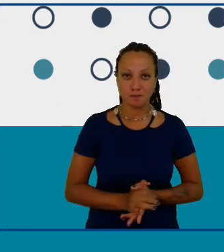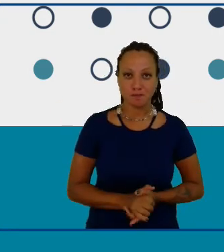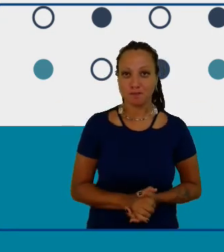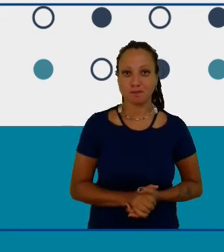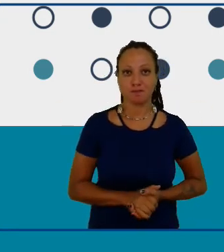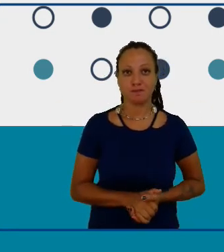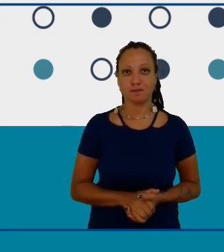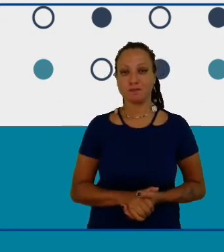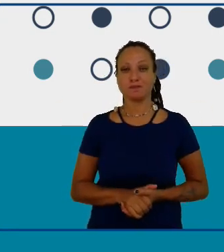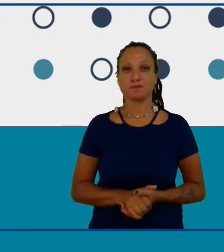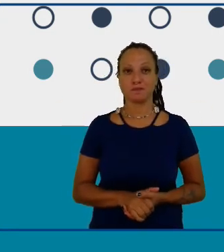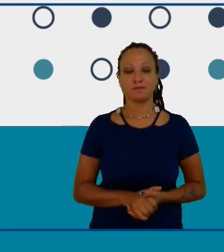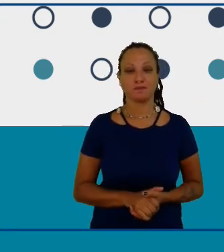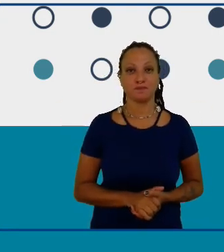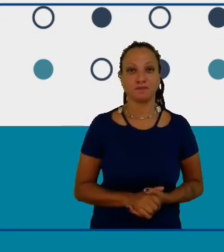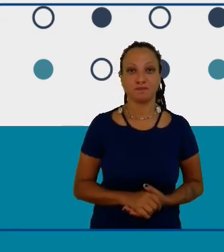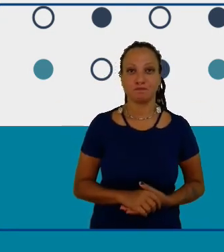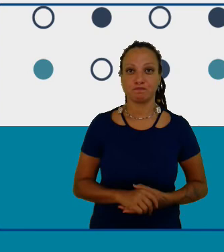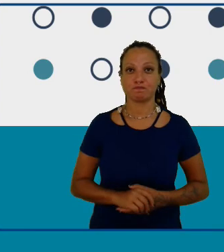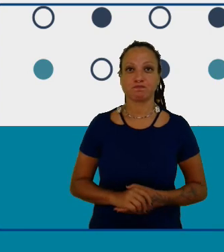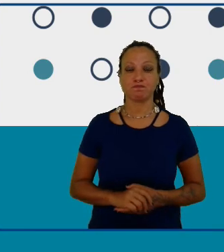Obrigado pela pergunta